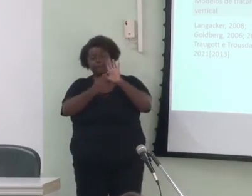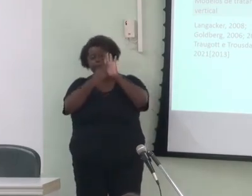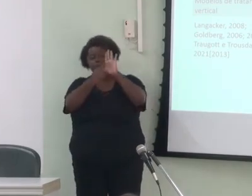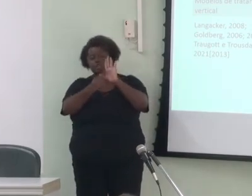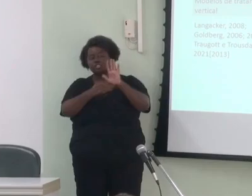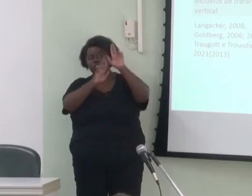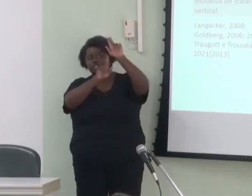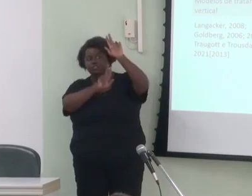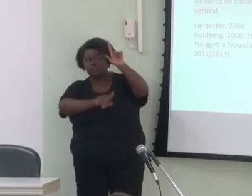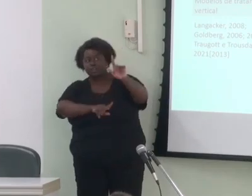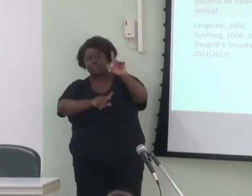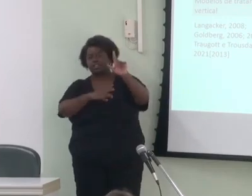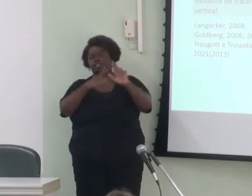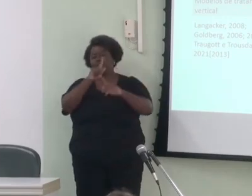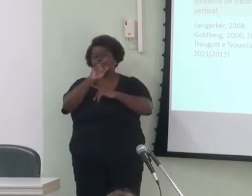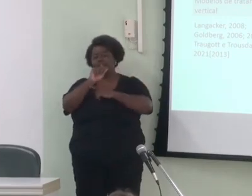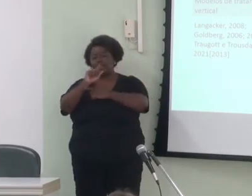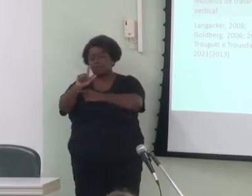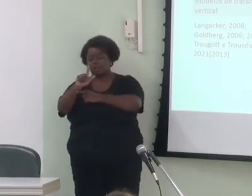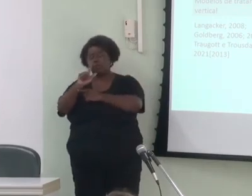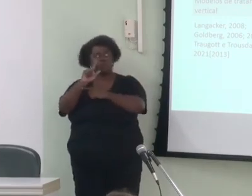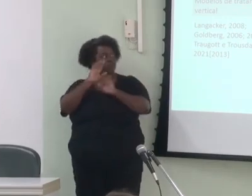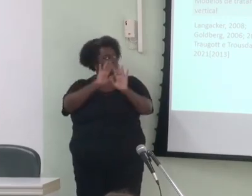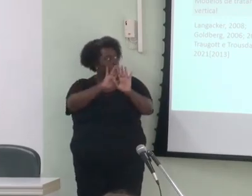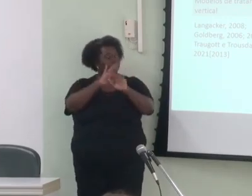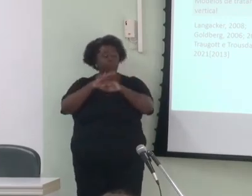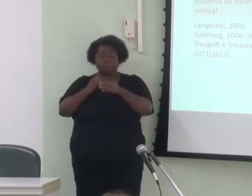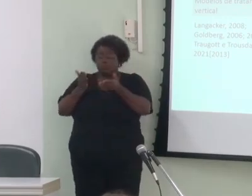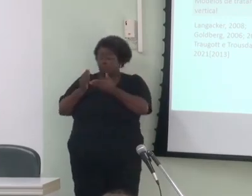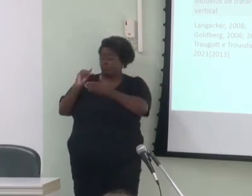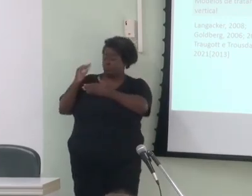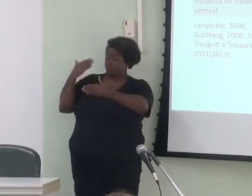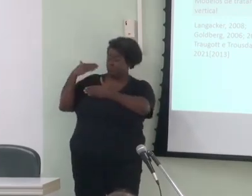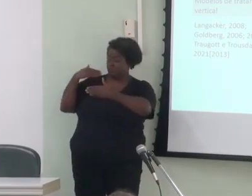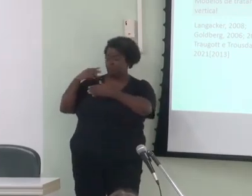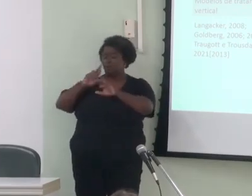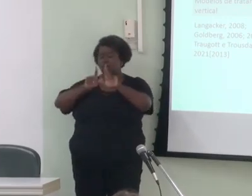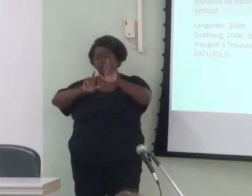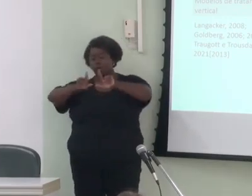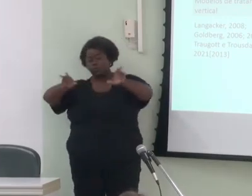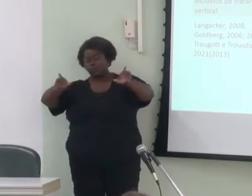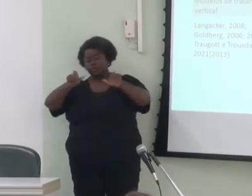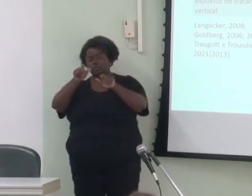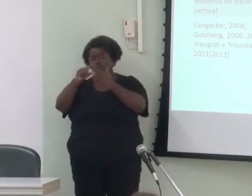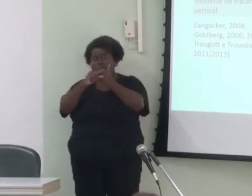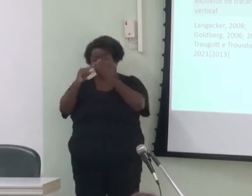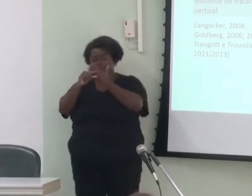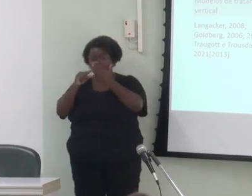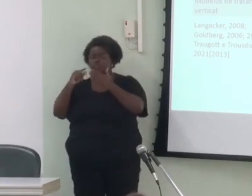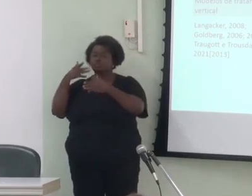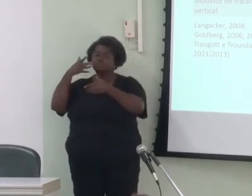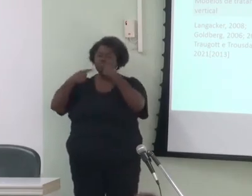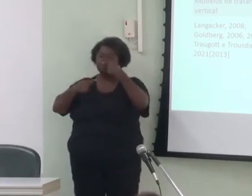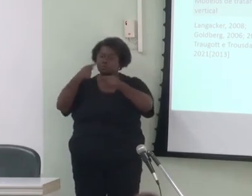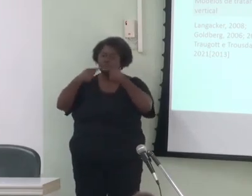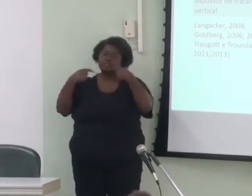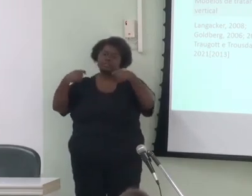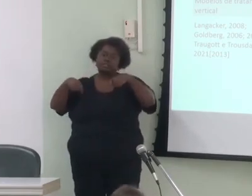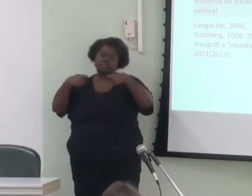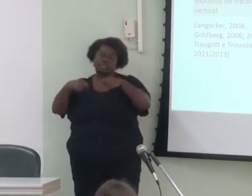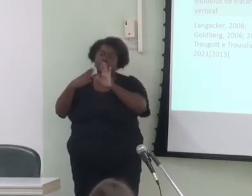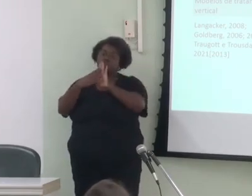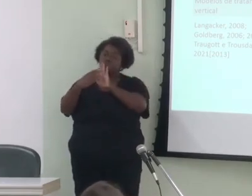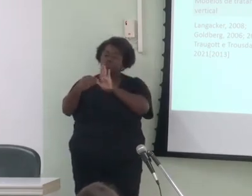graus de esquematicidade Recentemente diversos autores têm discutido a necessidade de um modelo de análise que considerem também